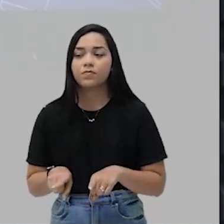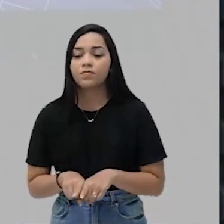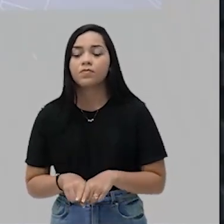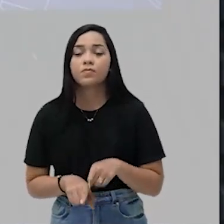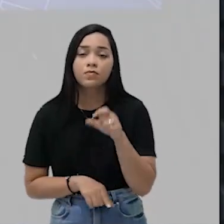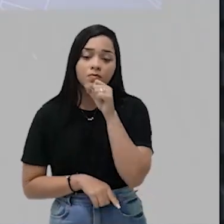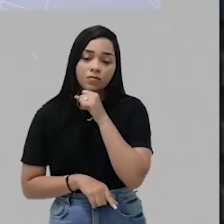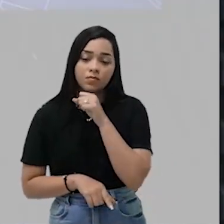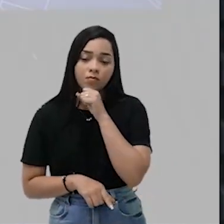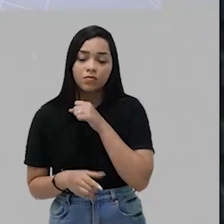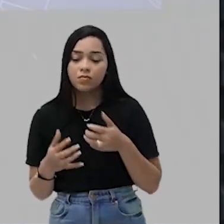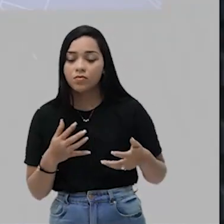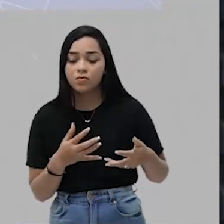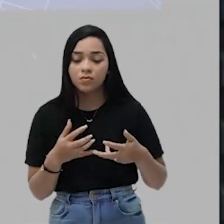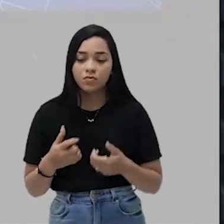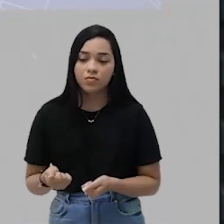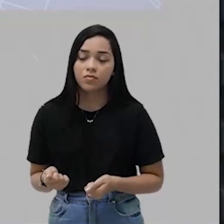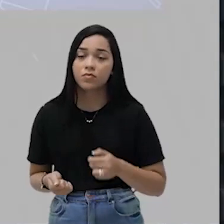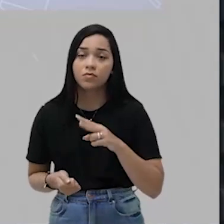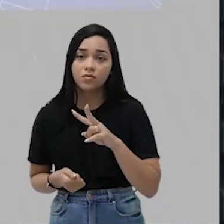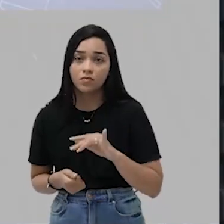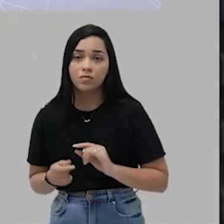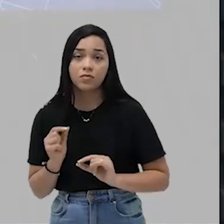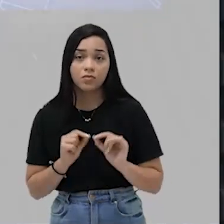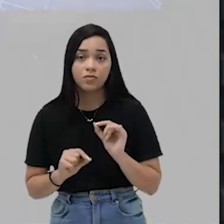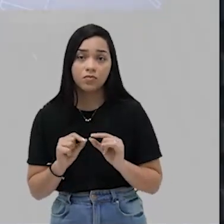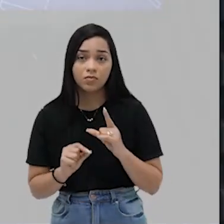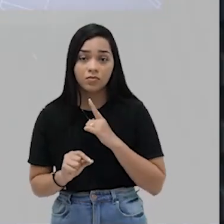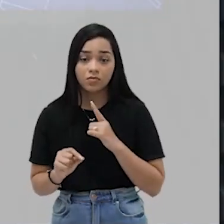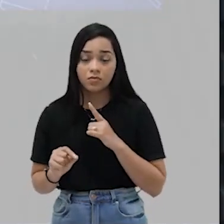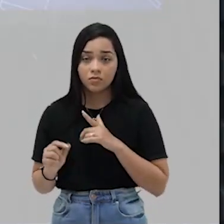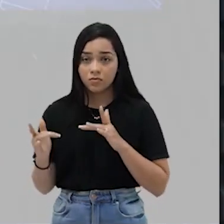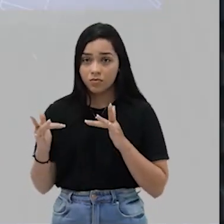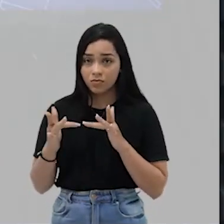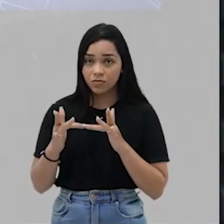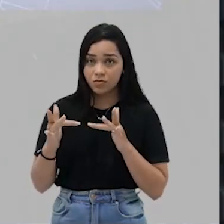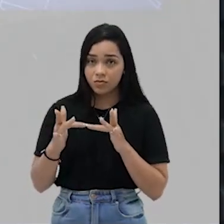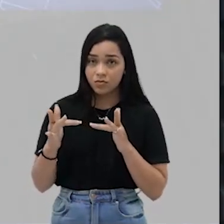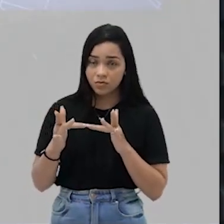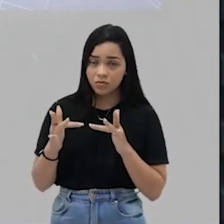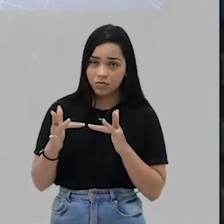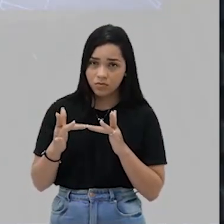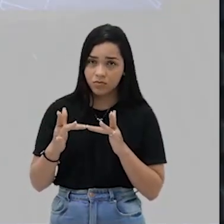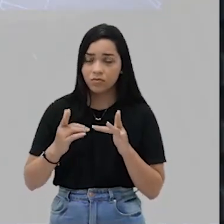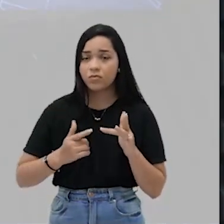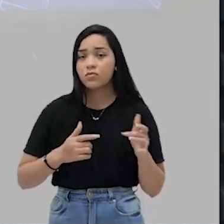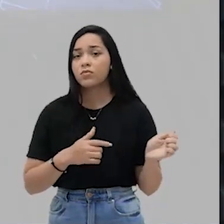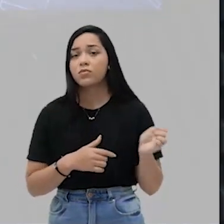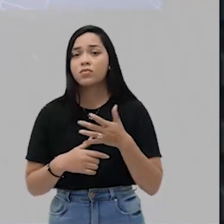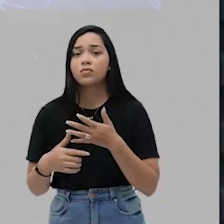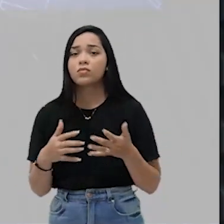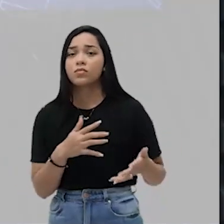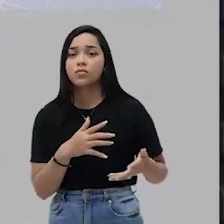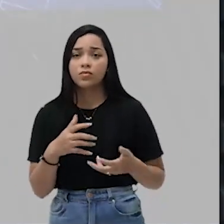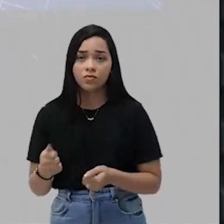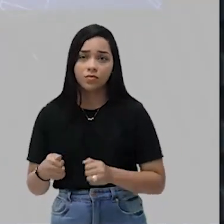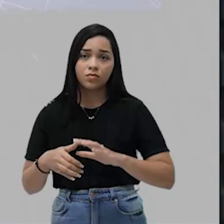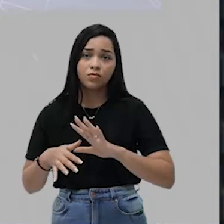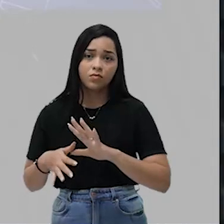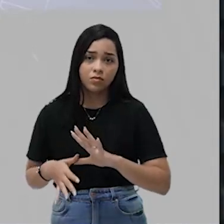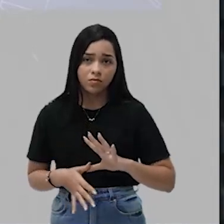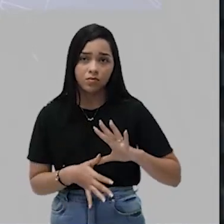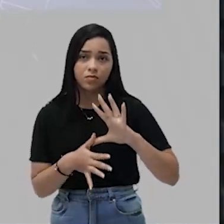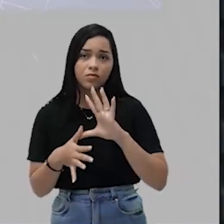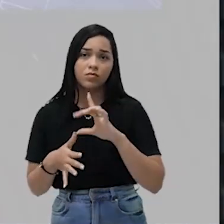velho mundo europeu cristão, ele vai manter contato com esse mundo do novo mundo da América,